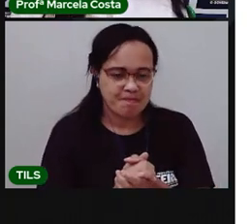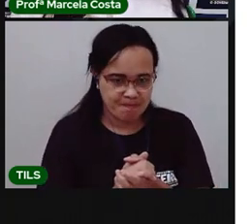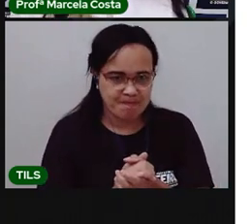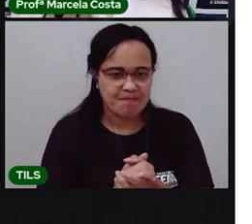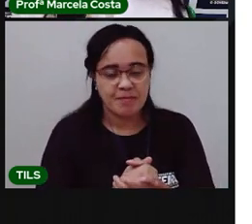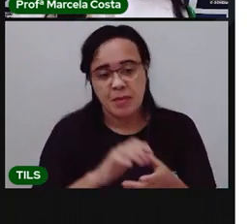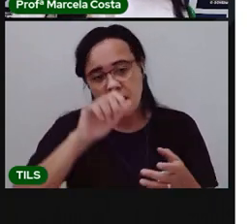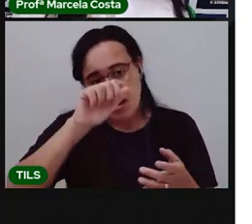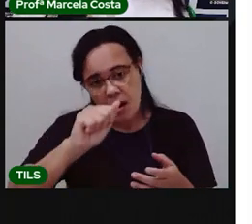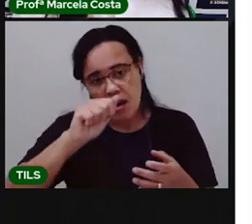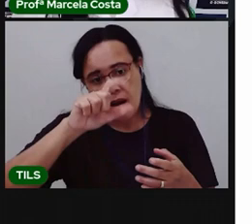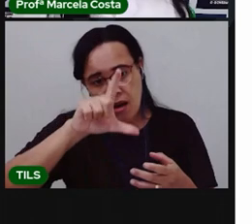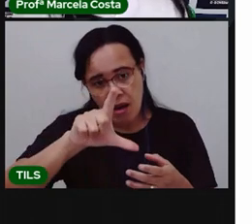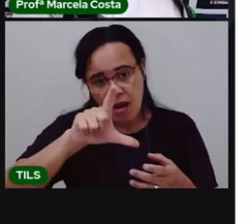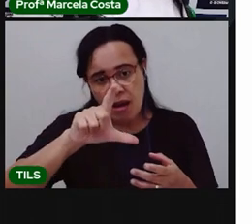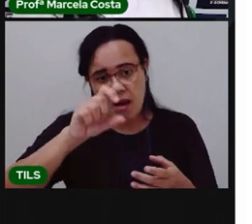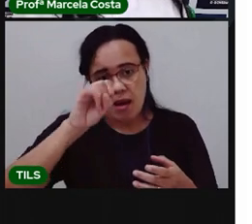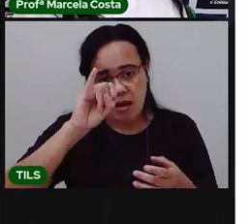Alice, rice.